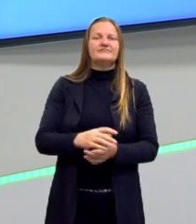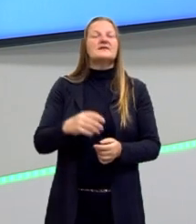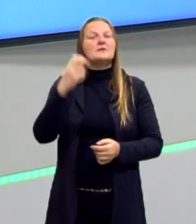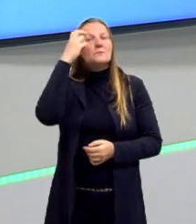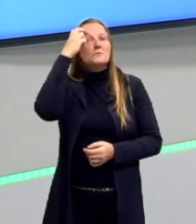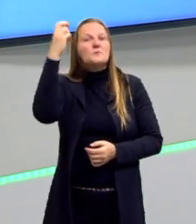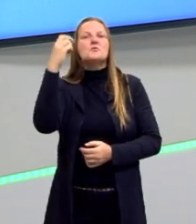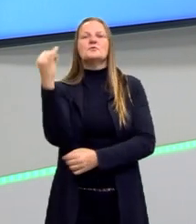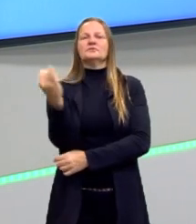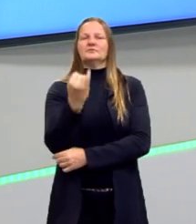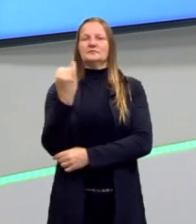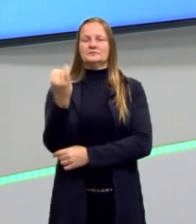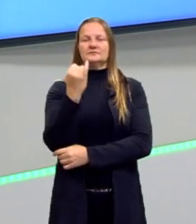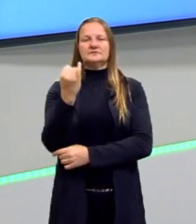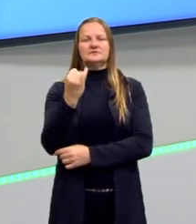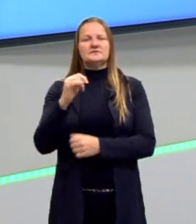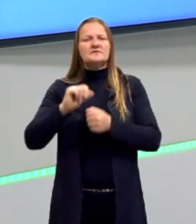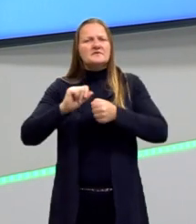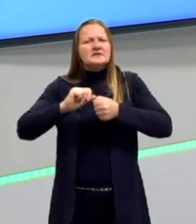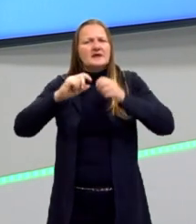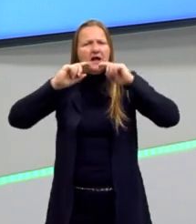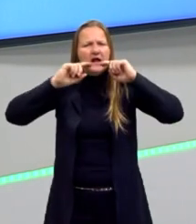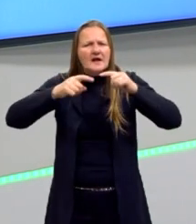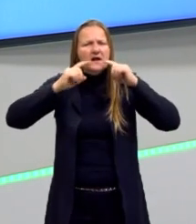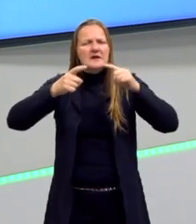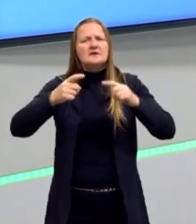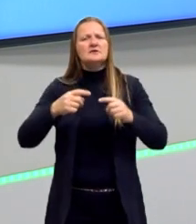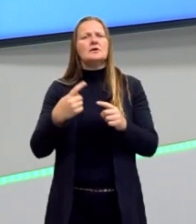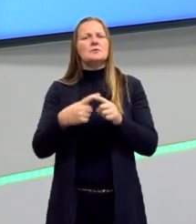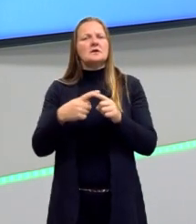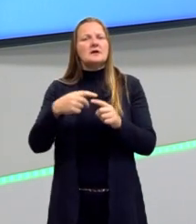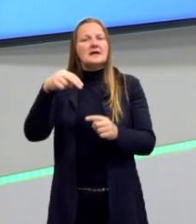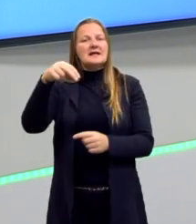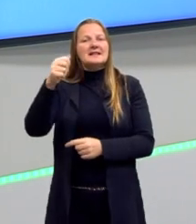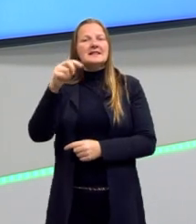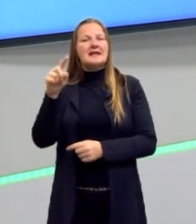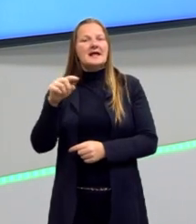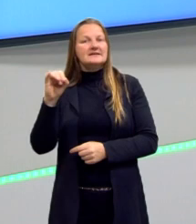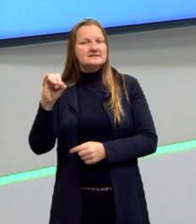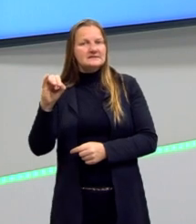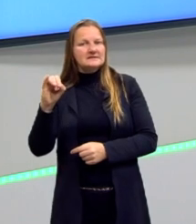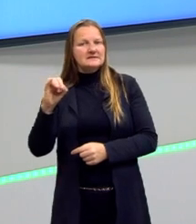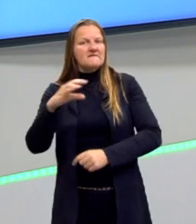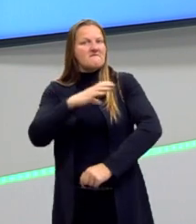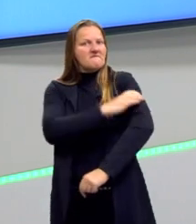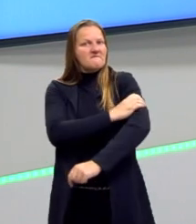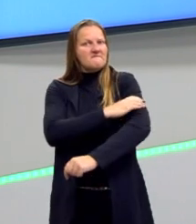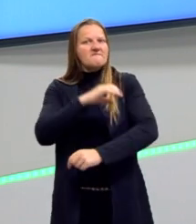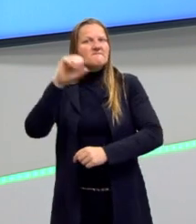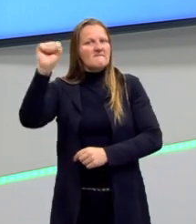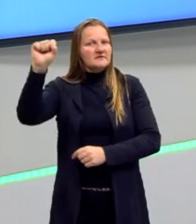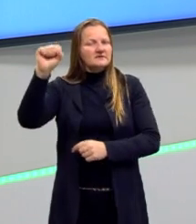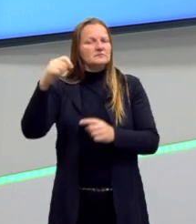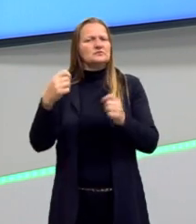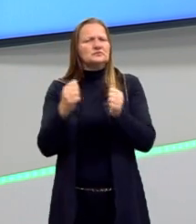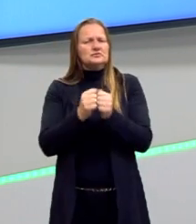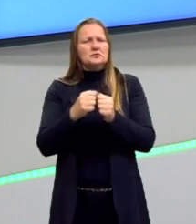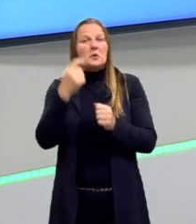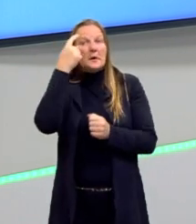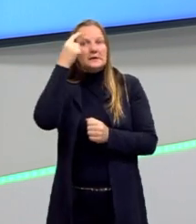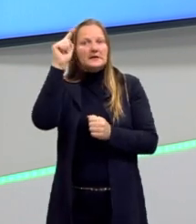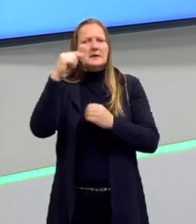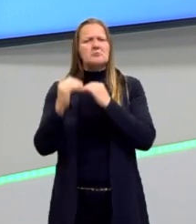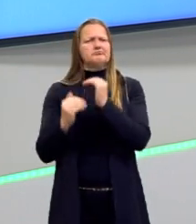importante para fazer essa crítica ao nazifascismo e essa crítica à ideia de progresso, que